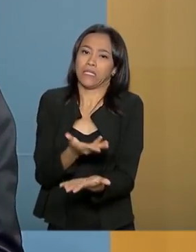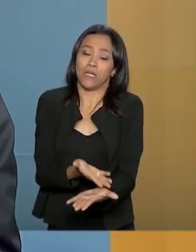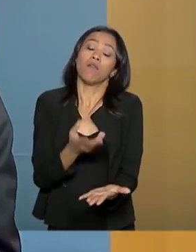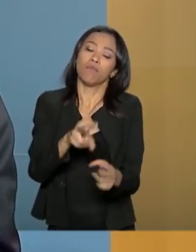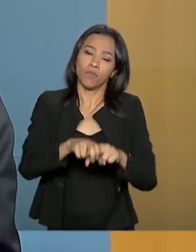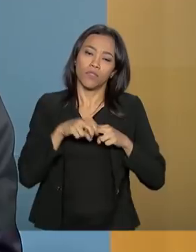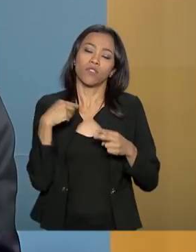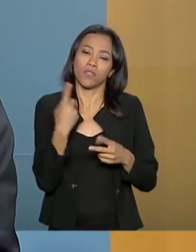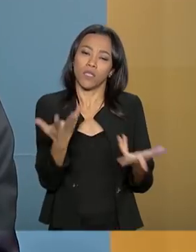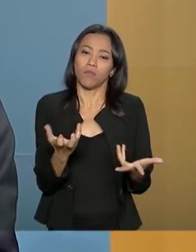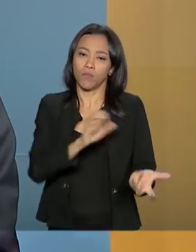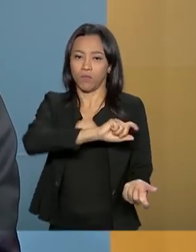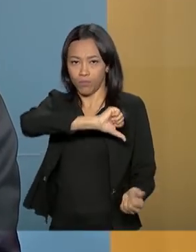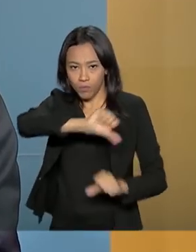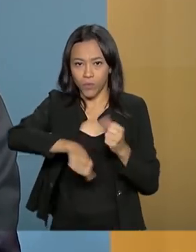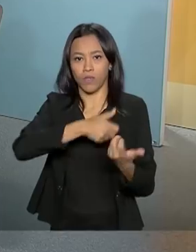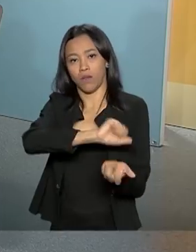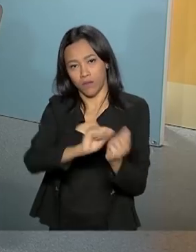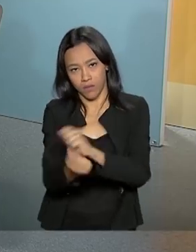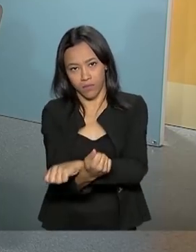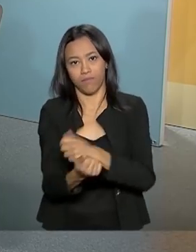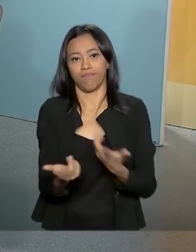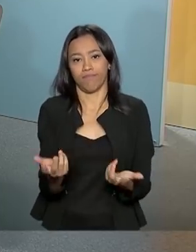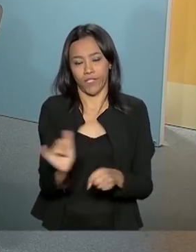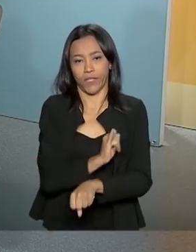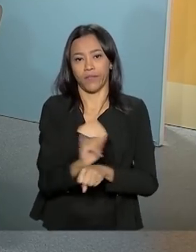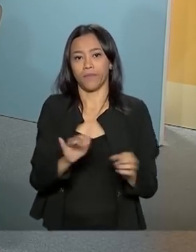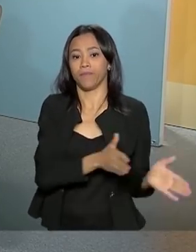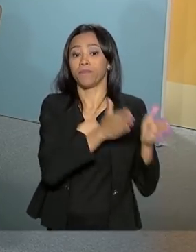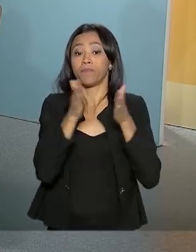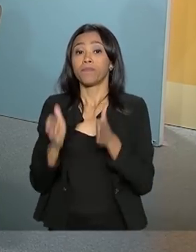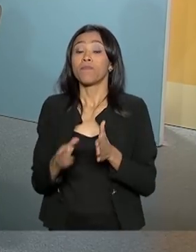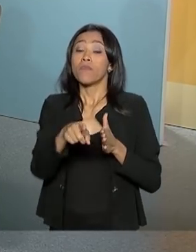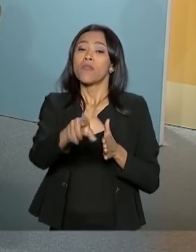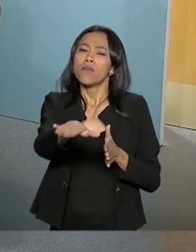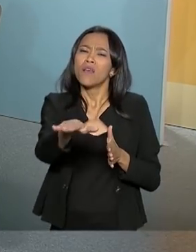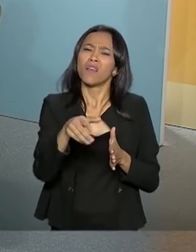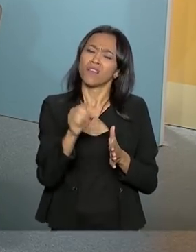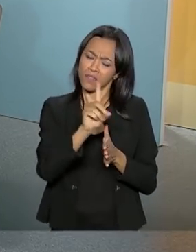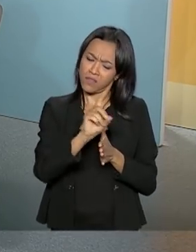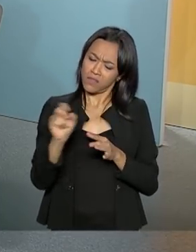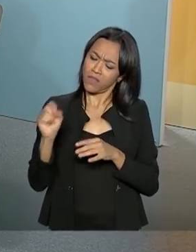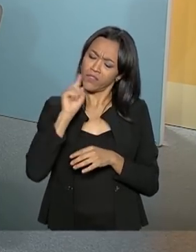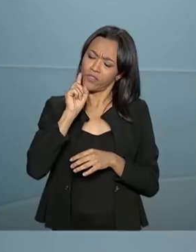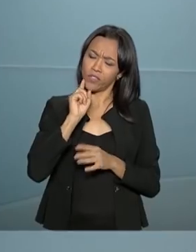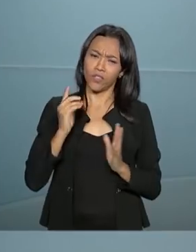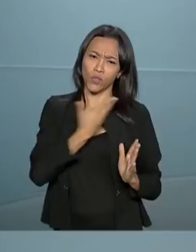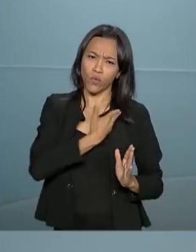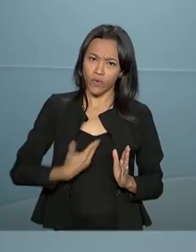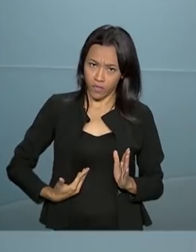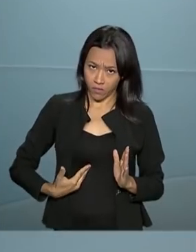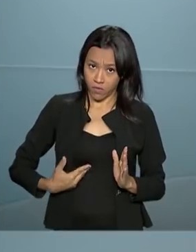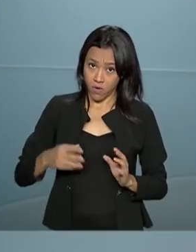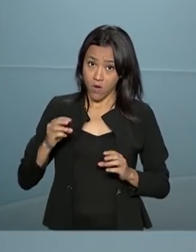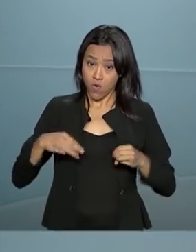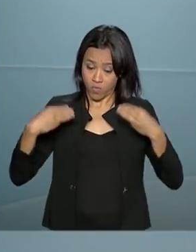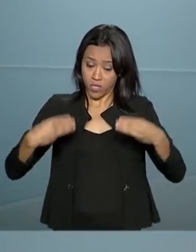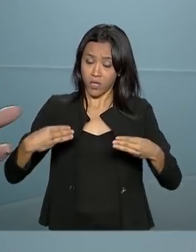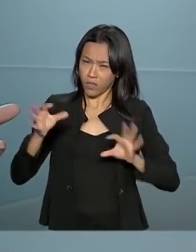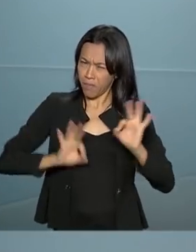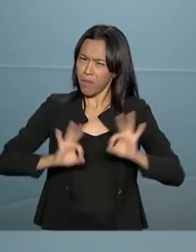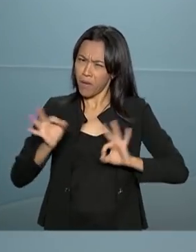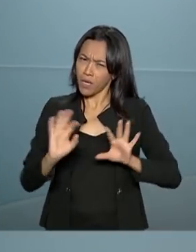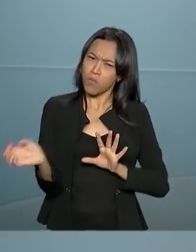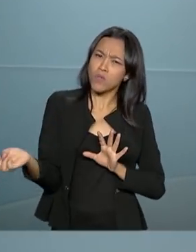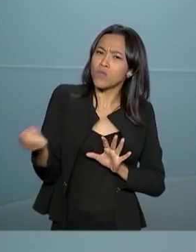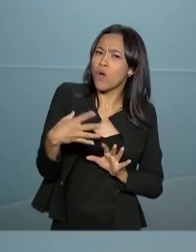isso que nós criamos esse dispositivo. Ministro, agora passados os 100 dias aí de governo, o Ministério prepara novas ações e políticas. O